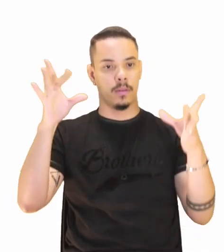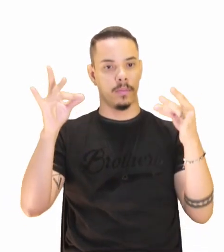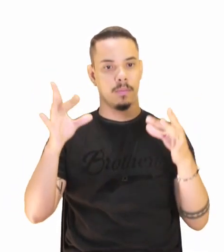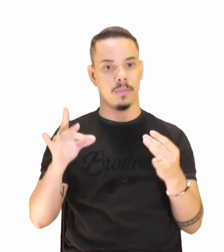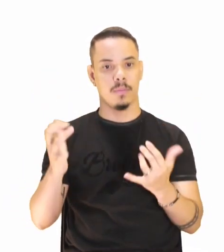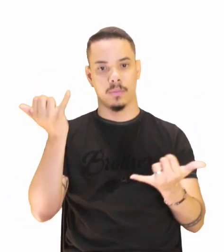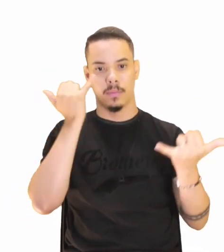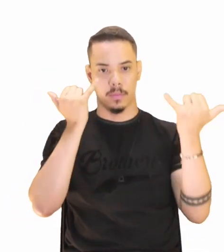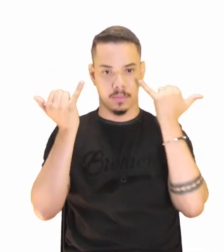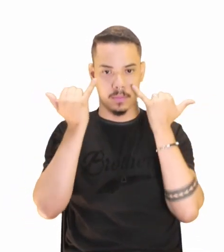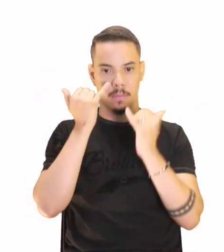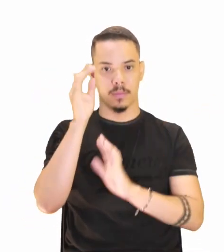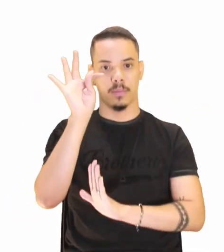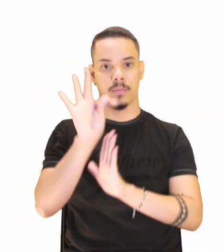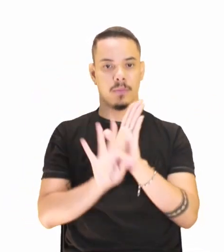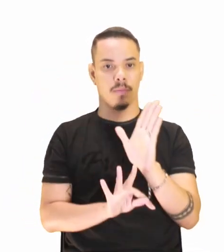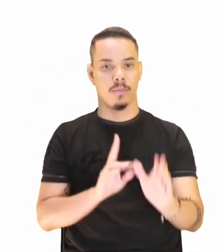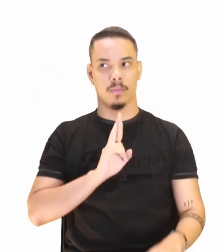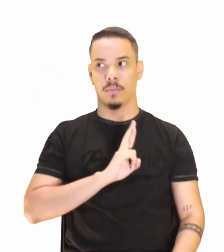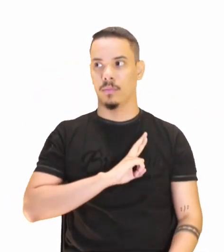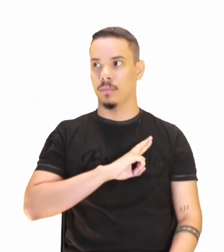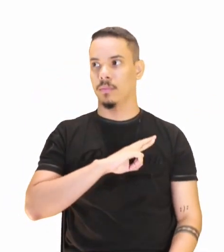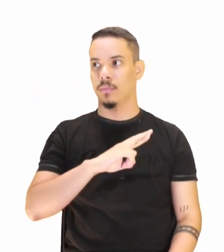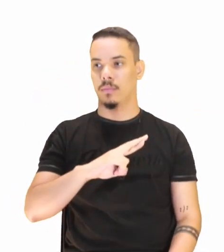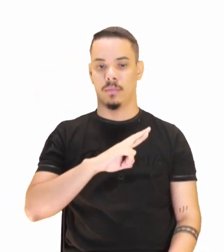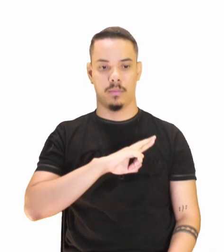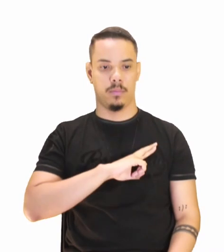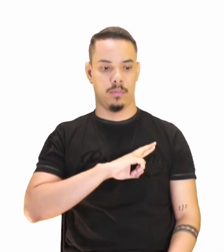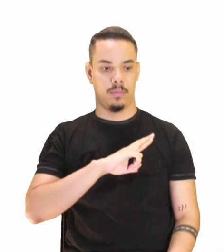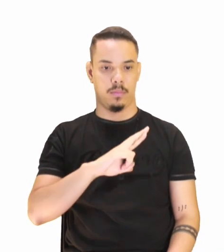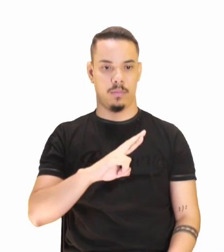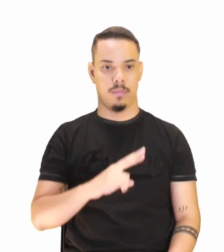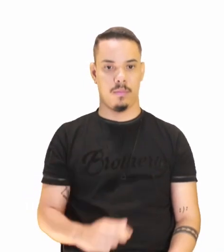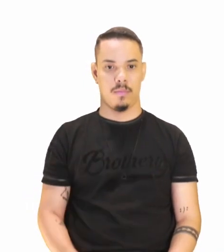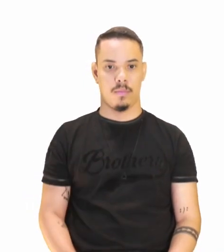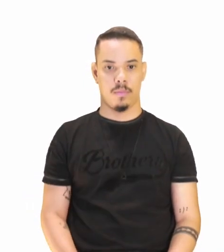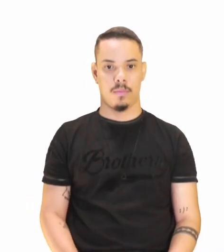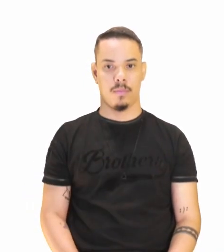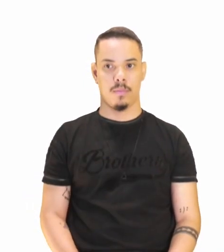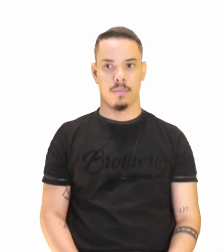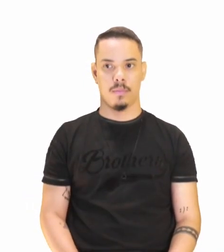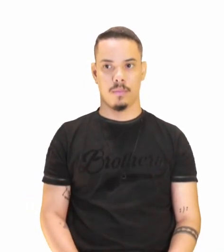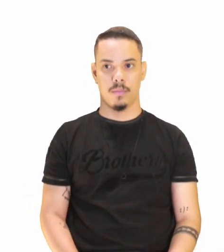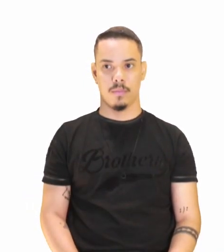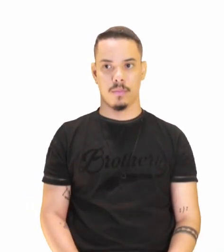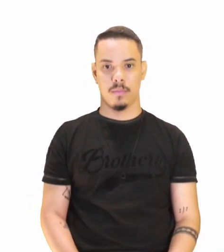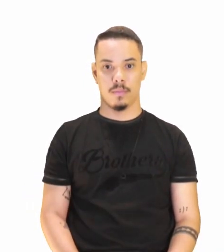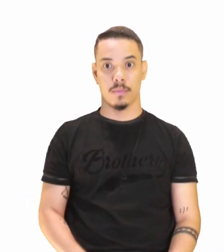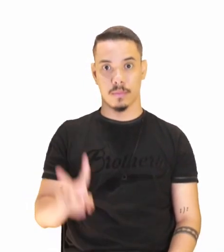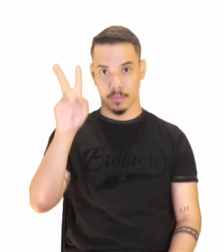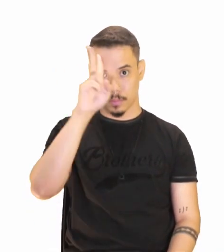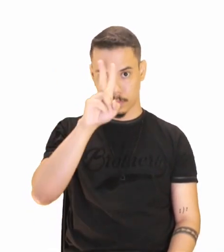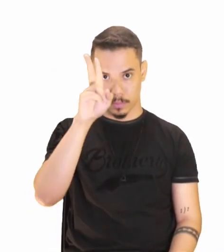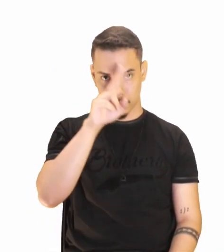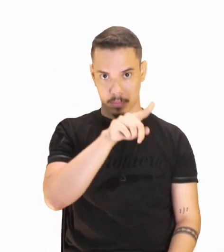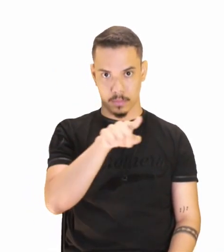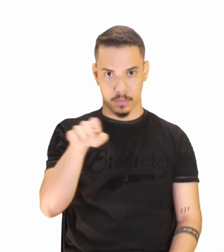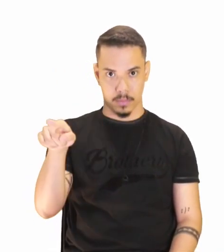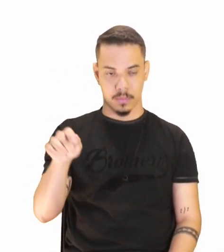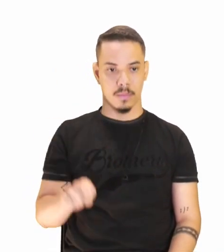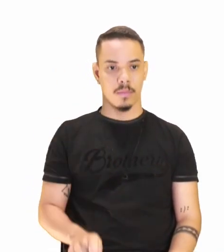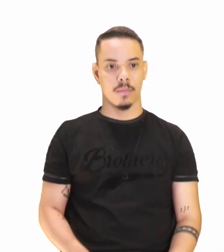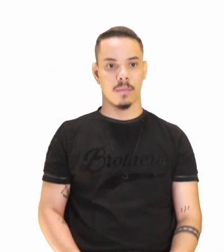informativas e textos religiosos. É, exatamente. Lembra que quando